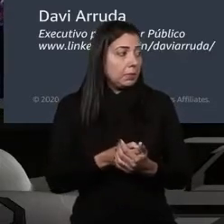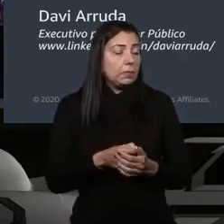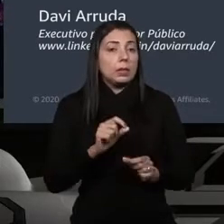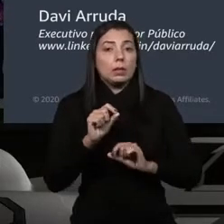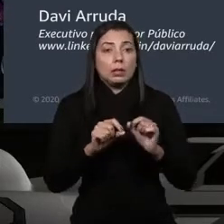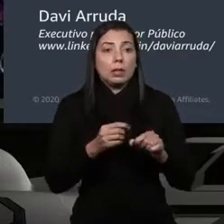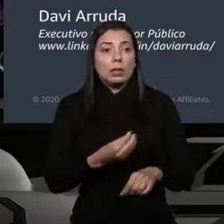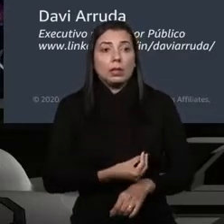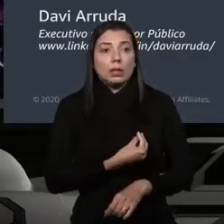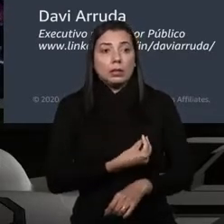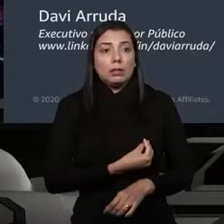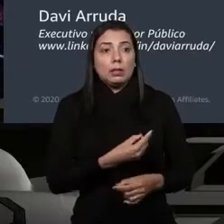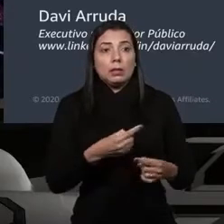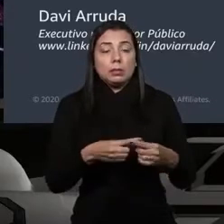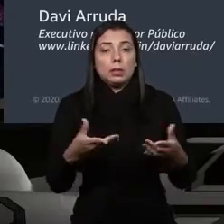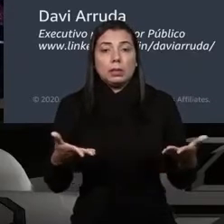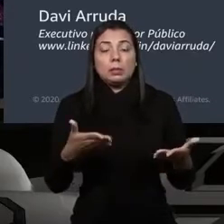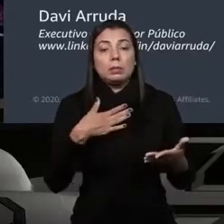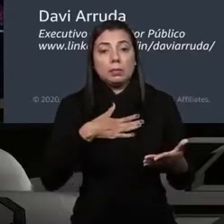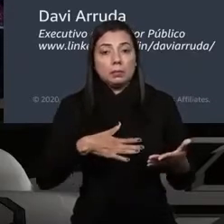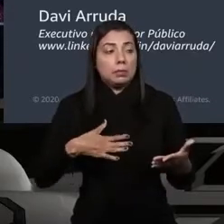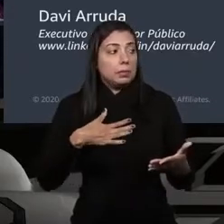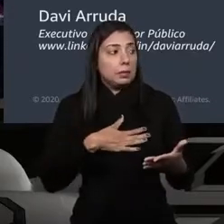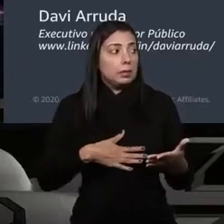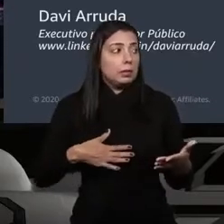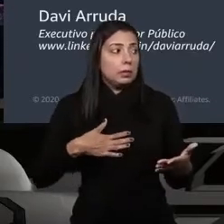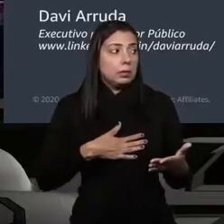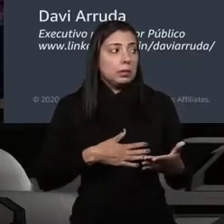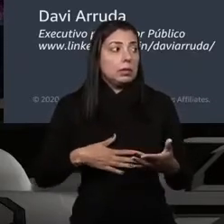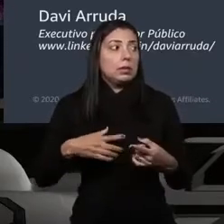vários cidadãos. Então, pra mim, é um prazer e um privilégio.